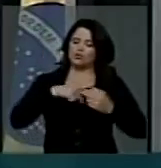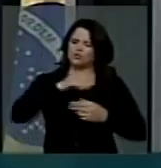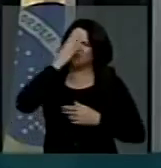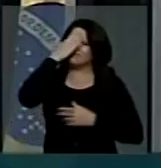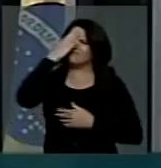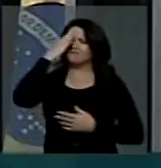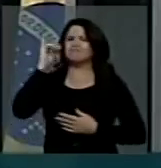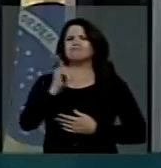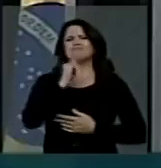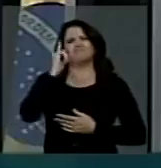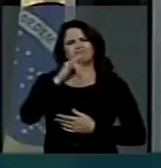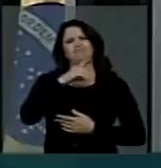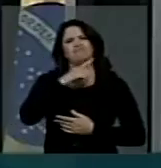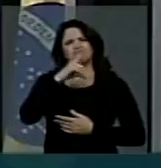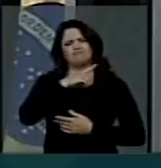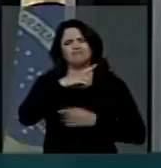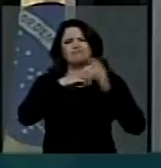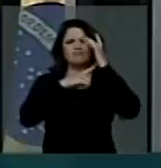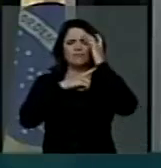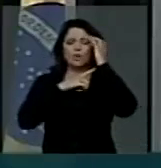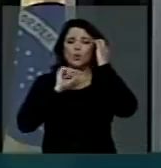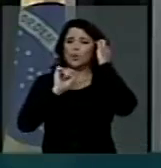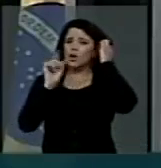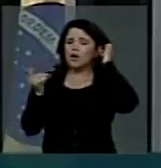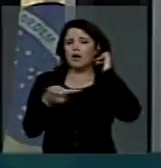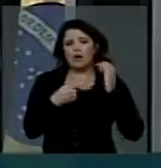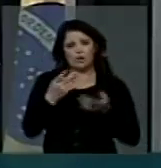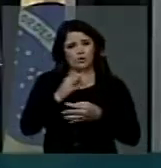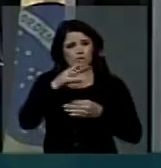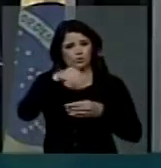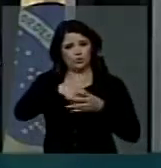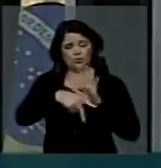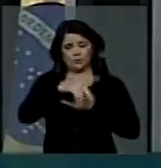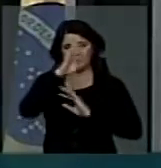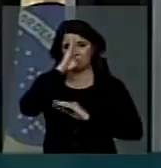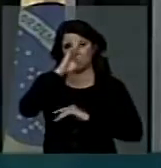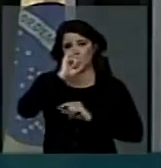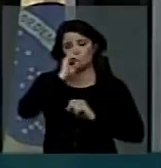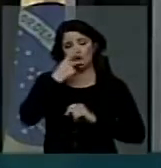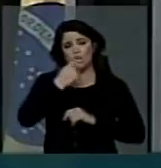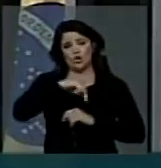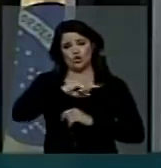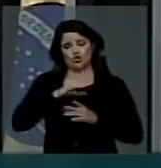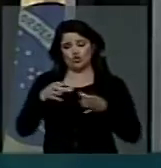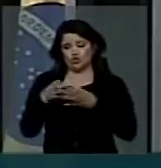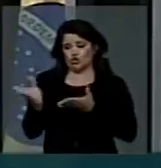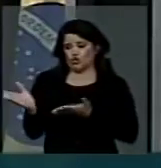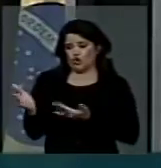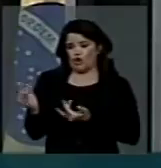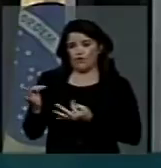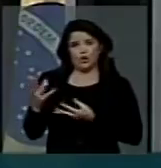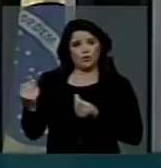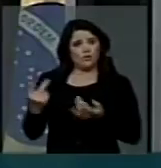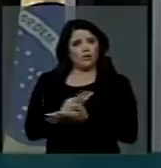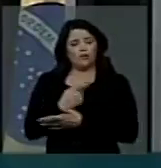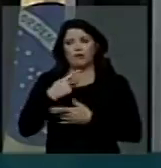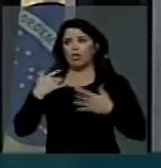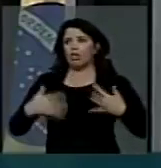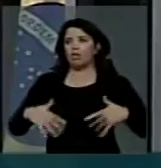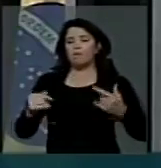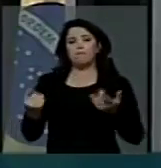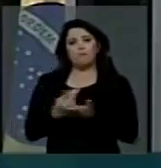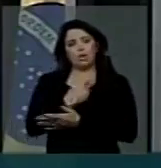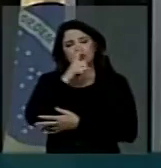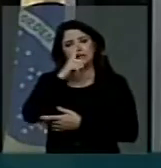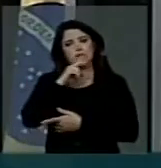necessidade, da importância, do que está ocorrendo, principalmente com a nossa juventude, que está sob o risco